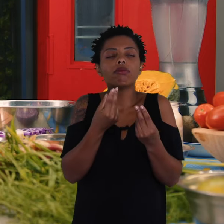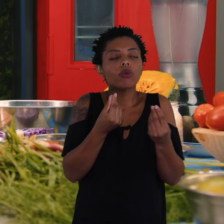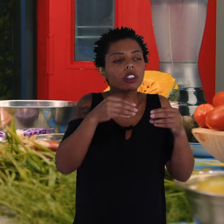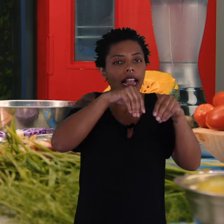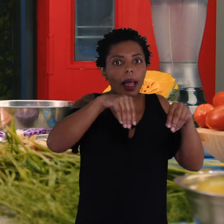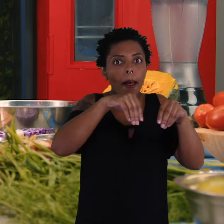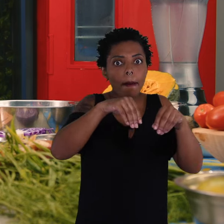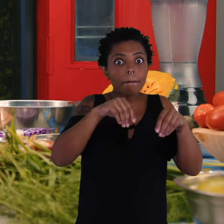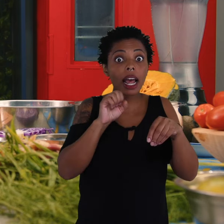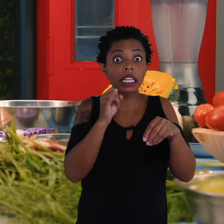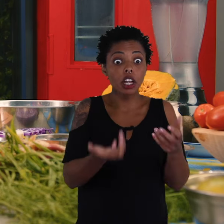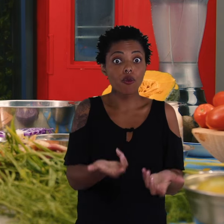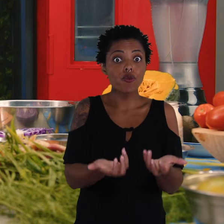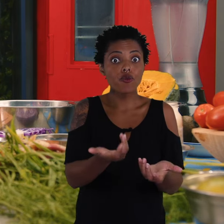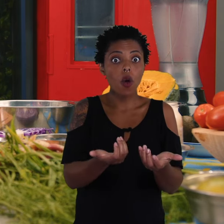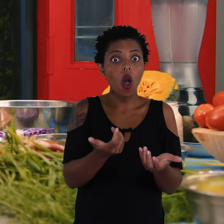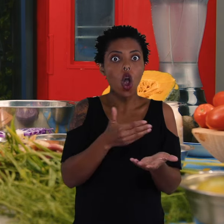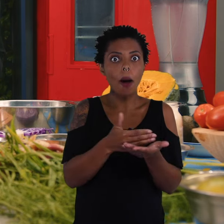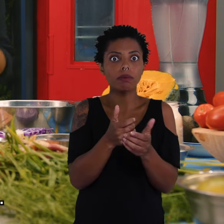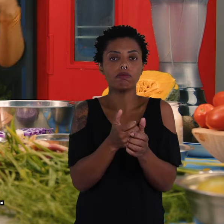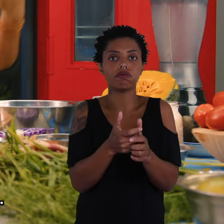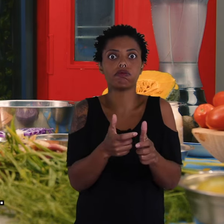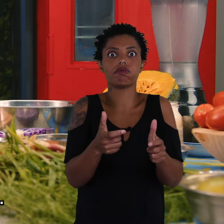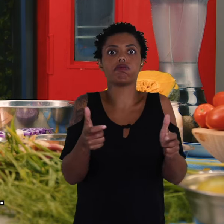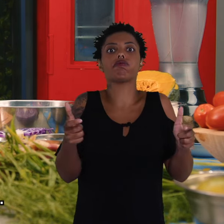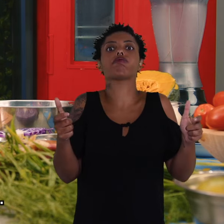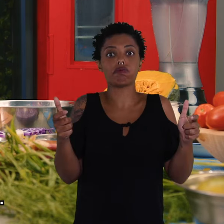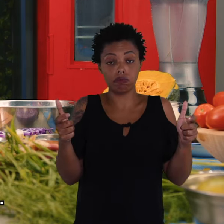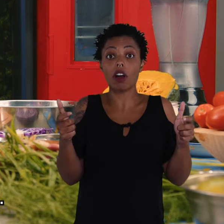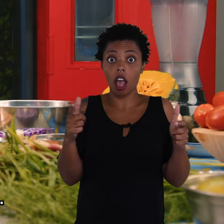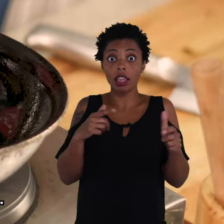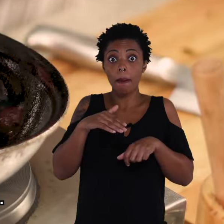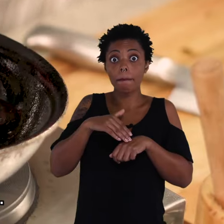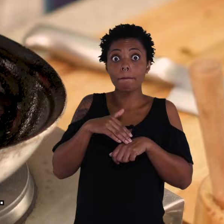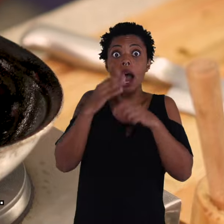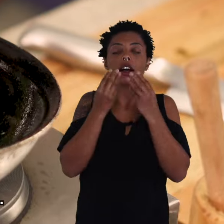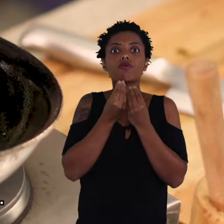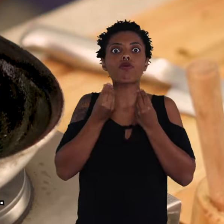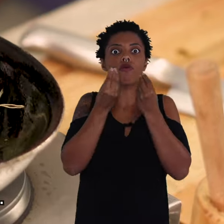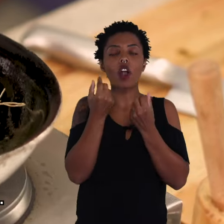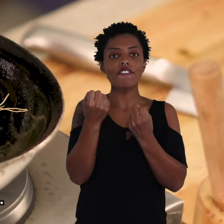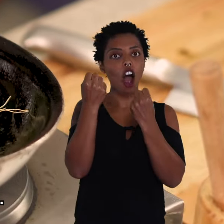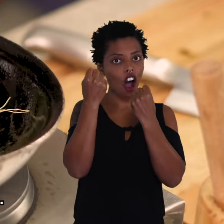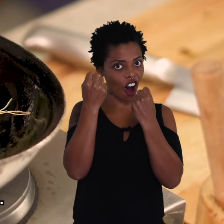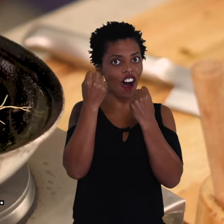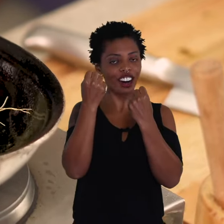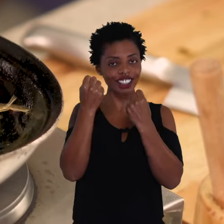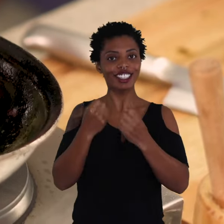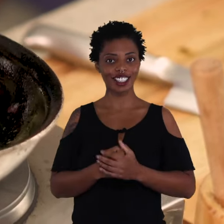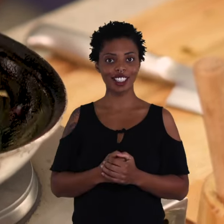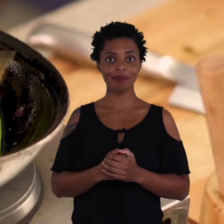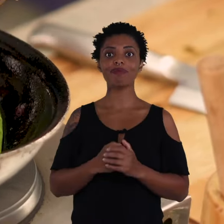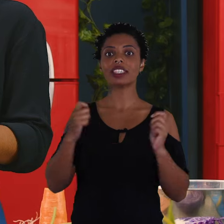uma especiaria em alta temperatura? Ela expande, ela fica ainda mais saborosa.